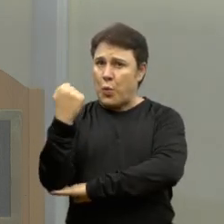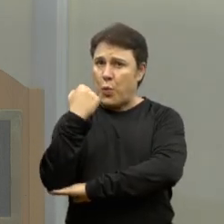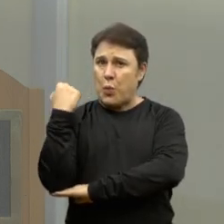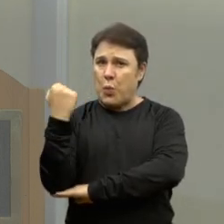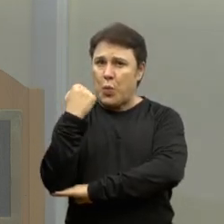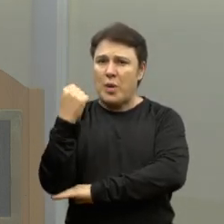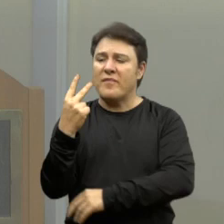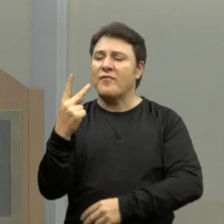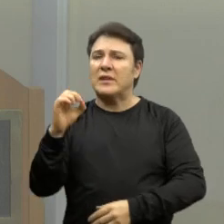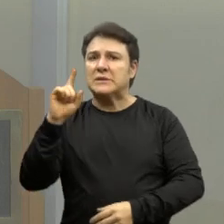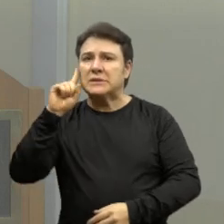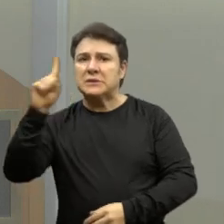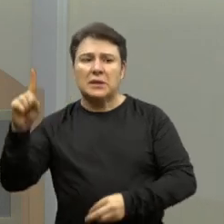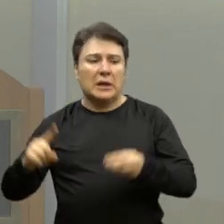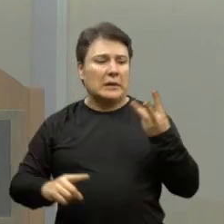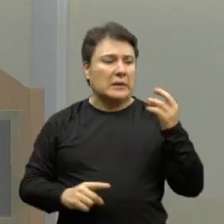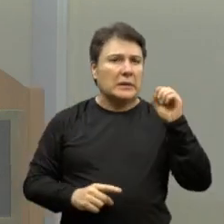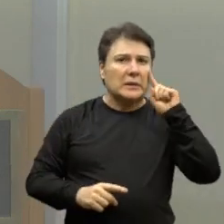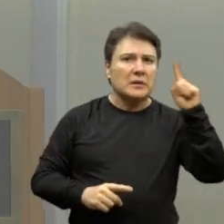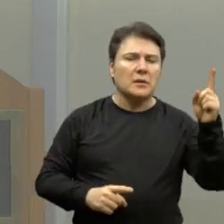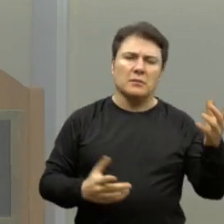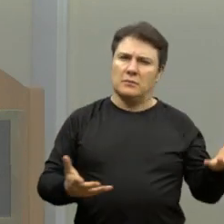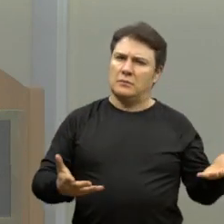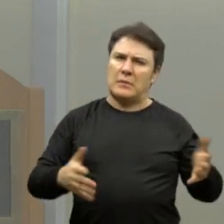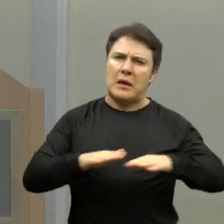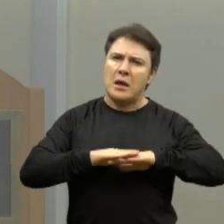agendando para 20, 30 dias. Isso aí tem que acabar.